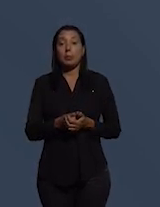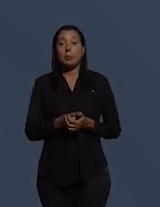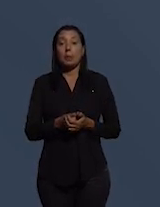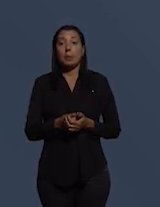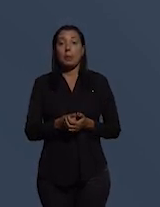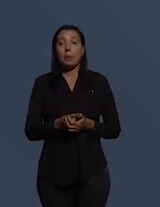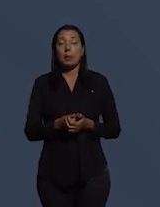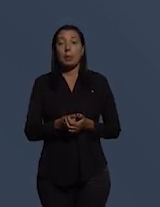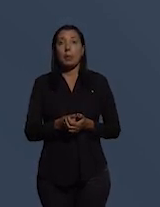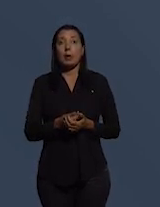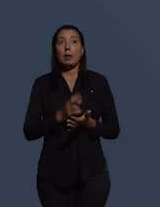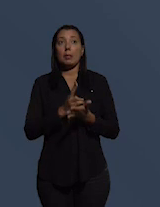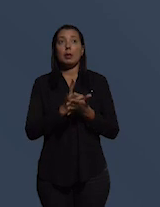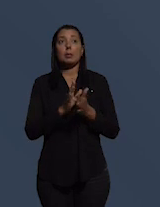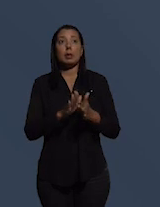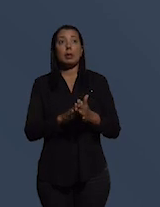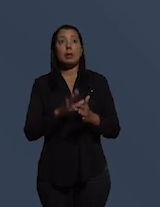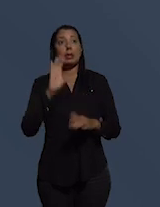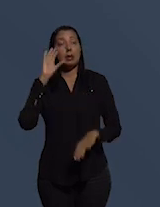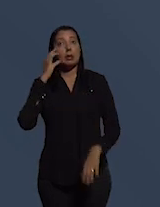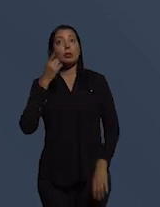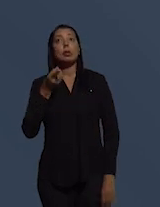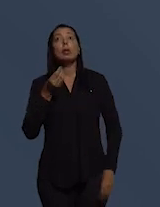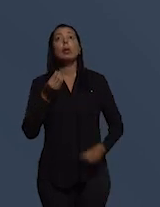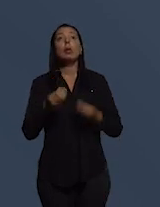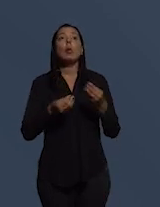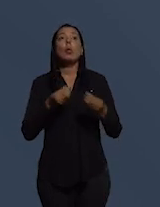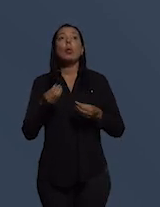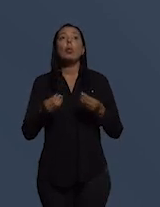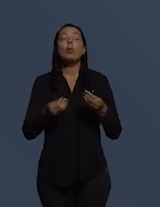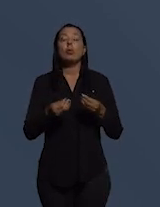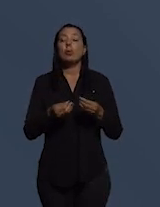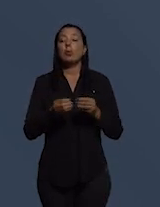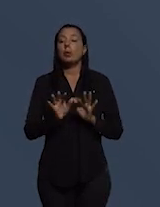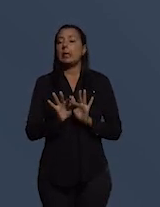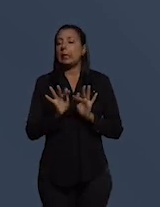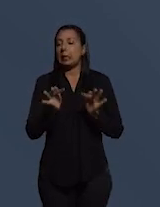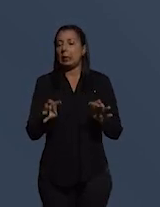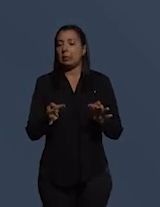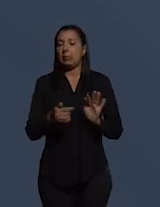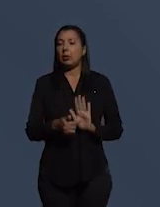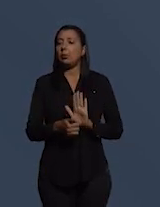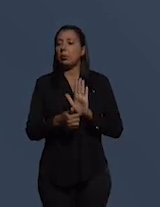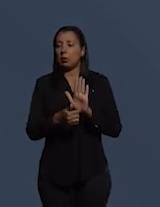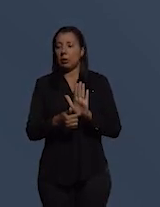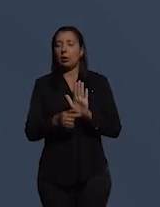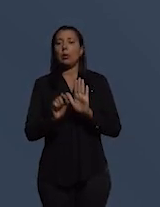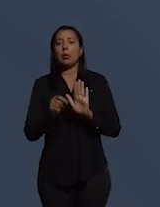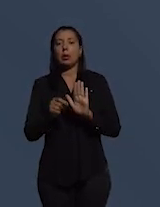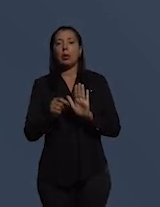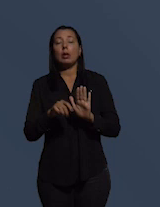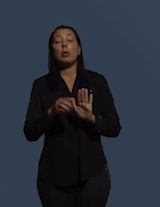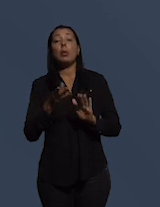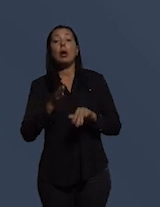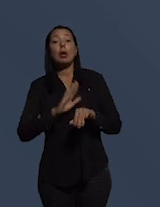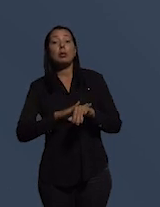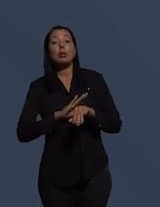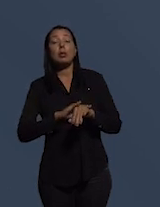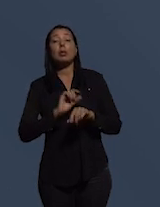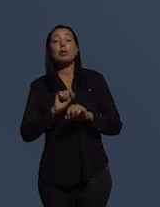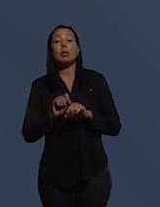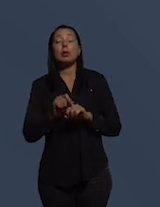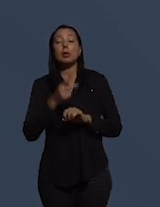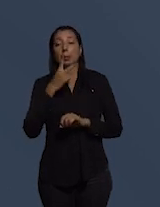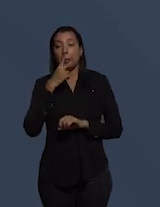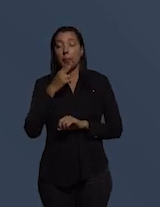nesse índice nós utilizamos uma forma simplificada de mostrar quanto tempo leva para